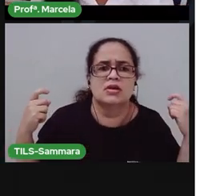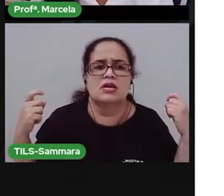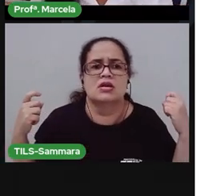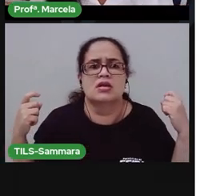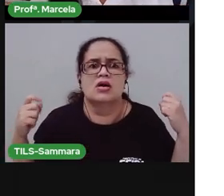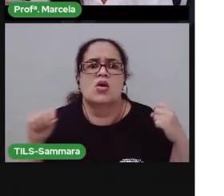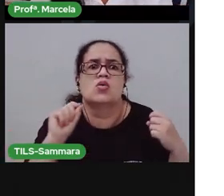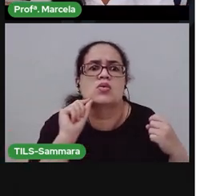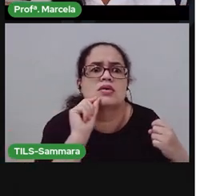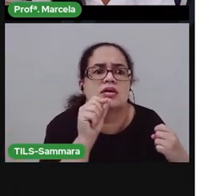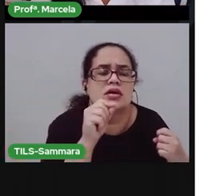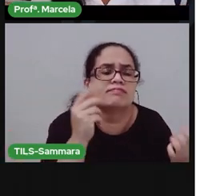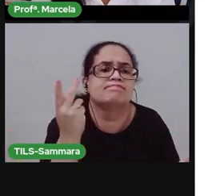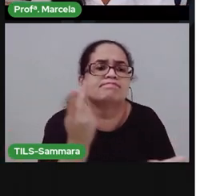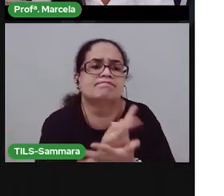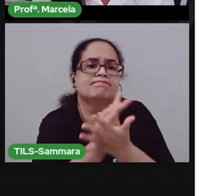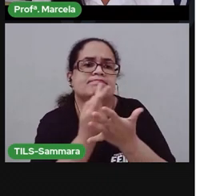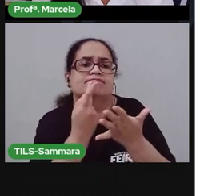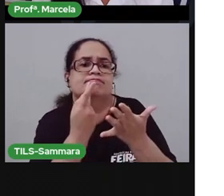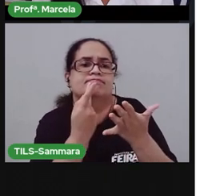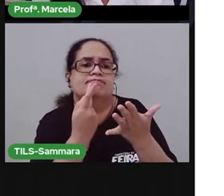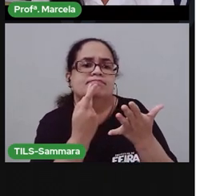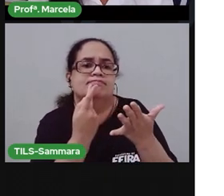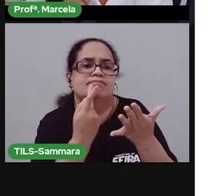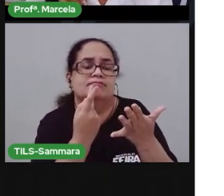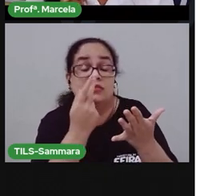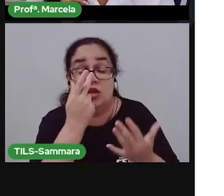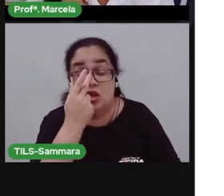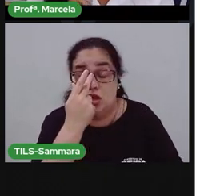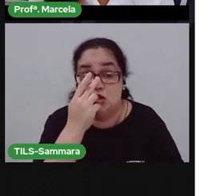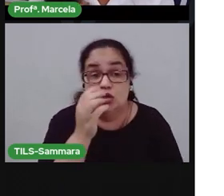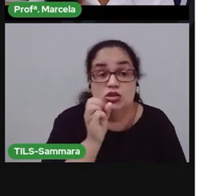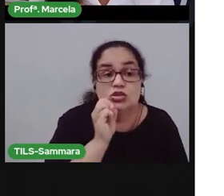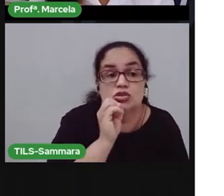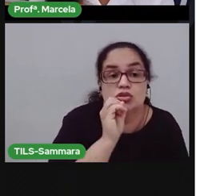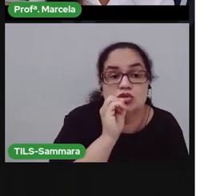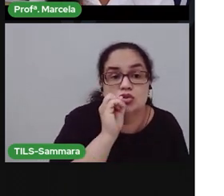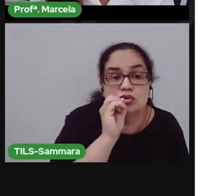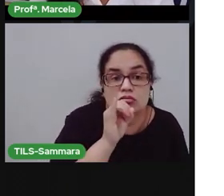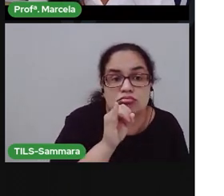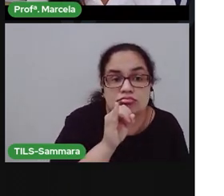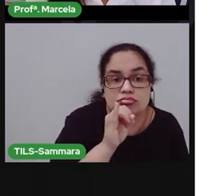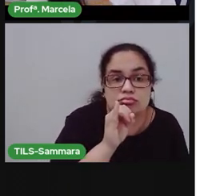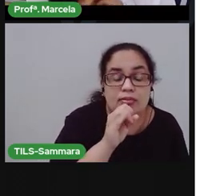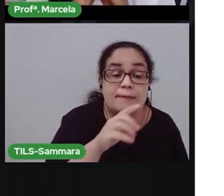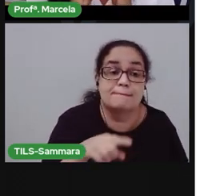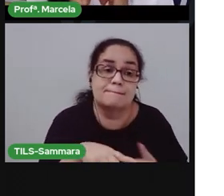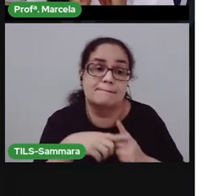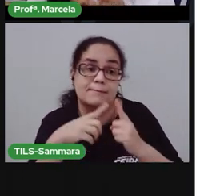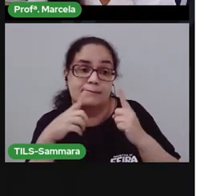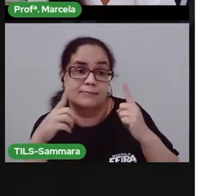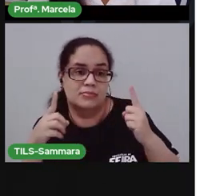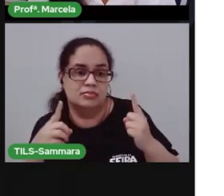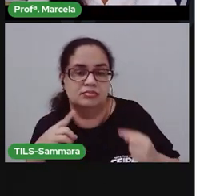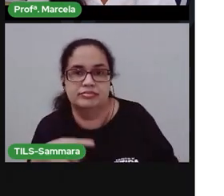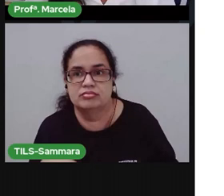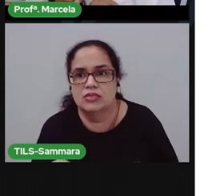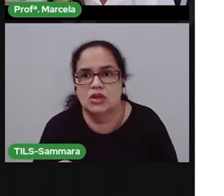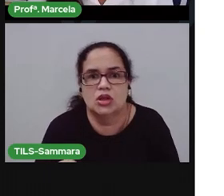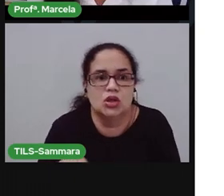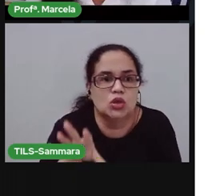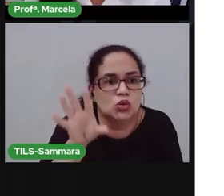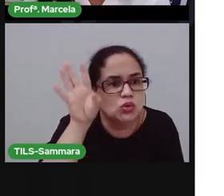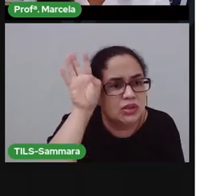ver o que era que estava acontecendo. Só que tem um detalhe. Ela não conseguia